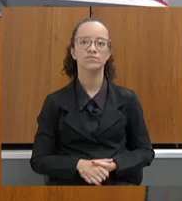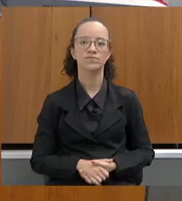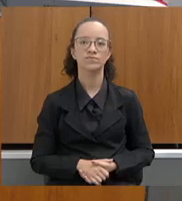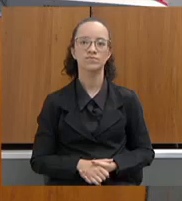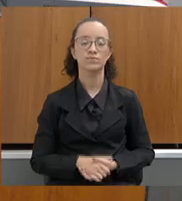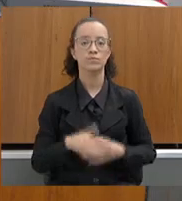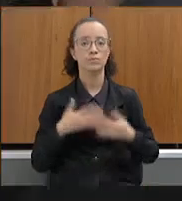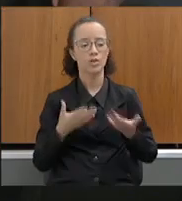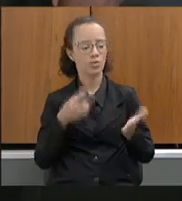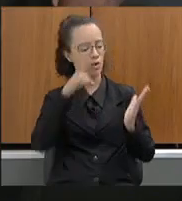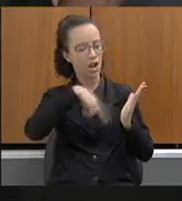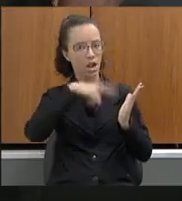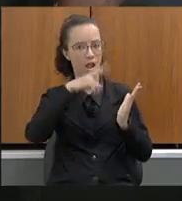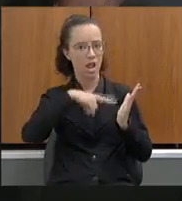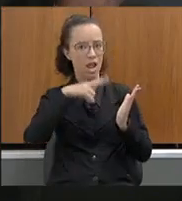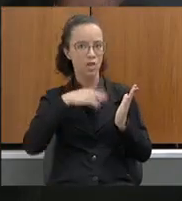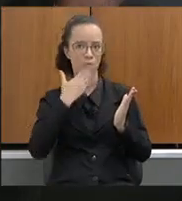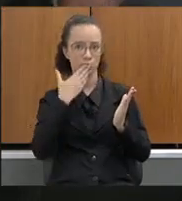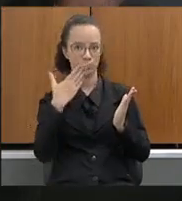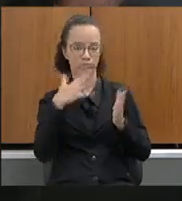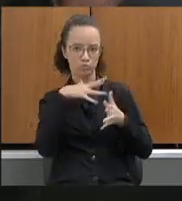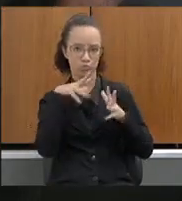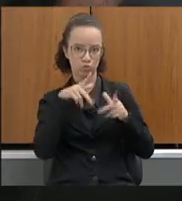Vou fazer a leitura dos requerimentos.